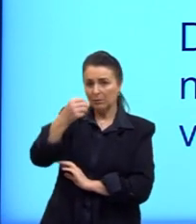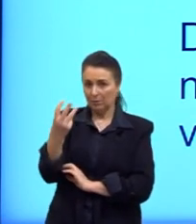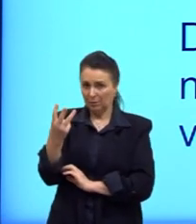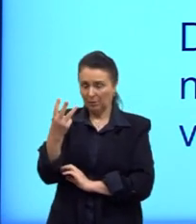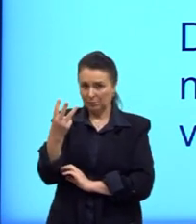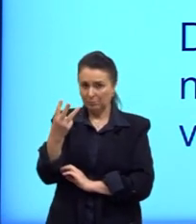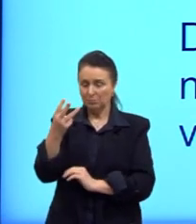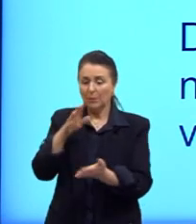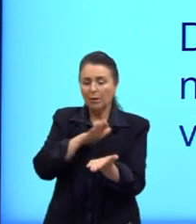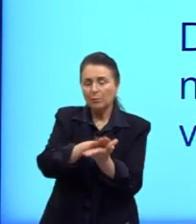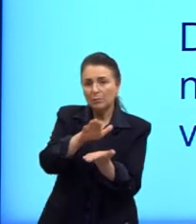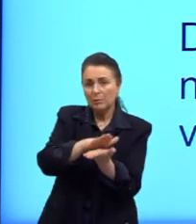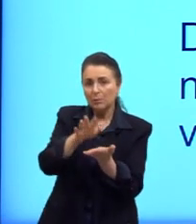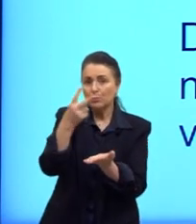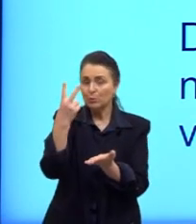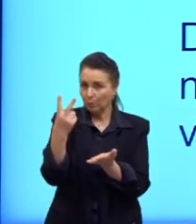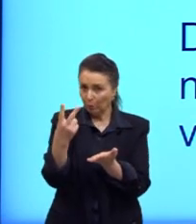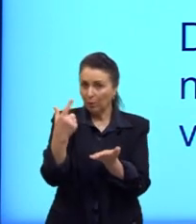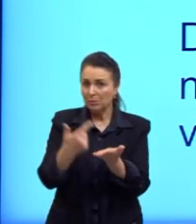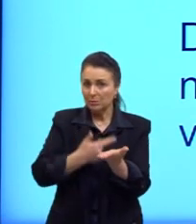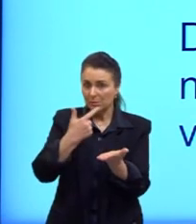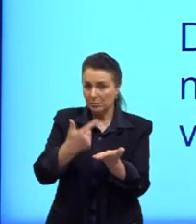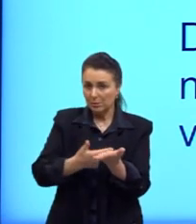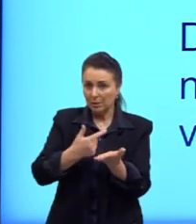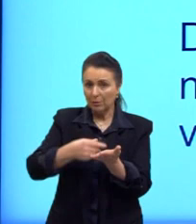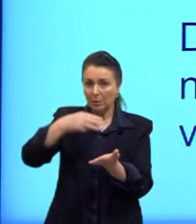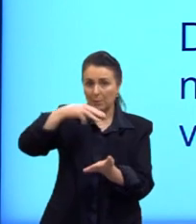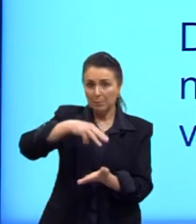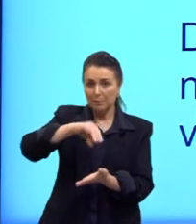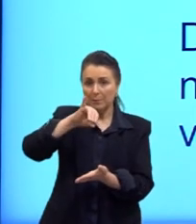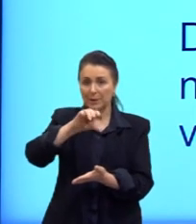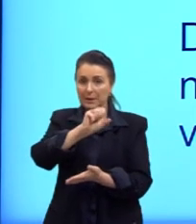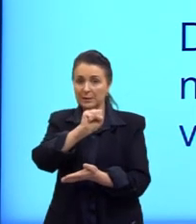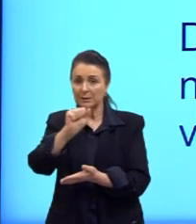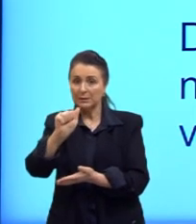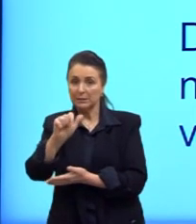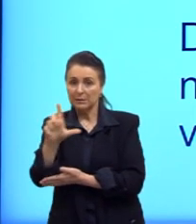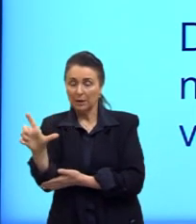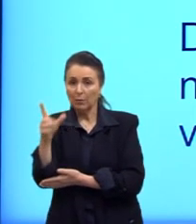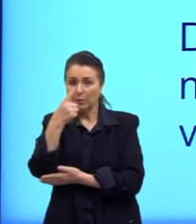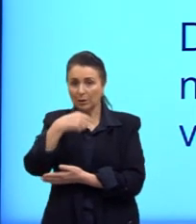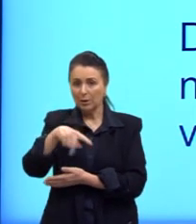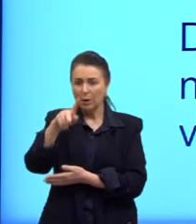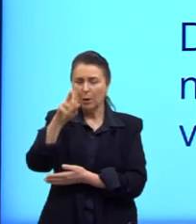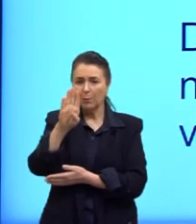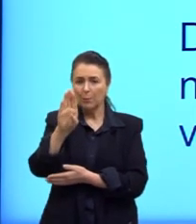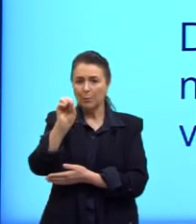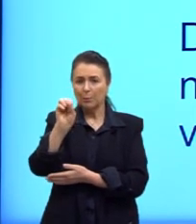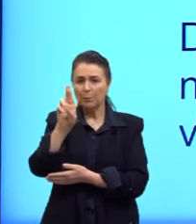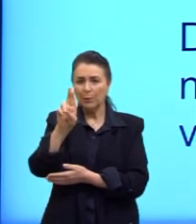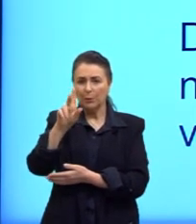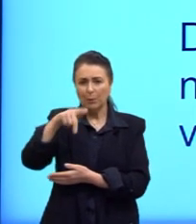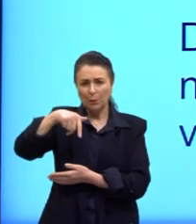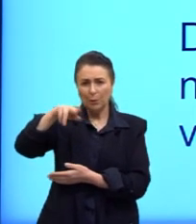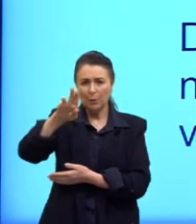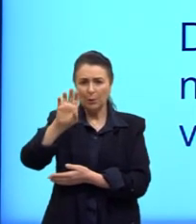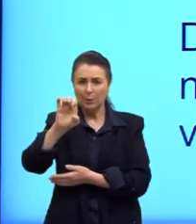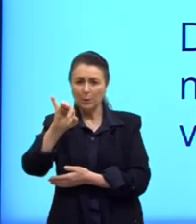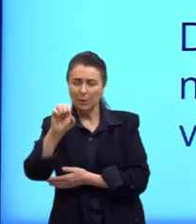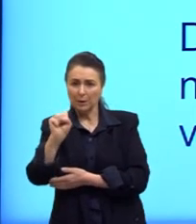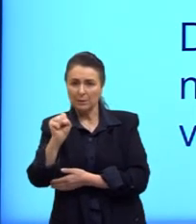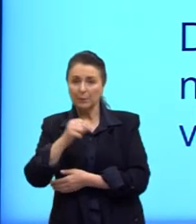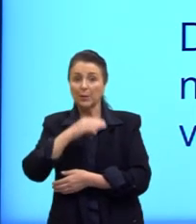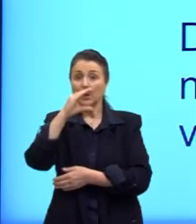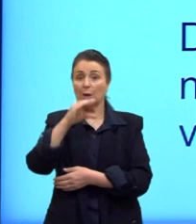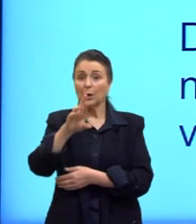publicação de duas obras, uma se chama Missal e a outra se chama Broquéis de Cruz e Souza. Cruz e Souza é uma